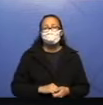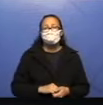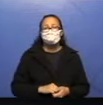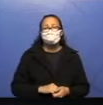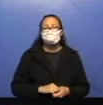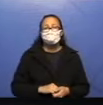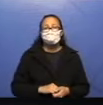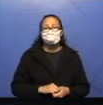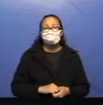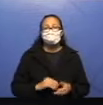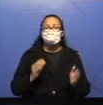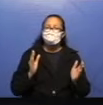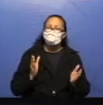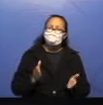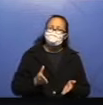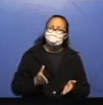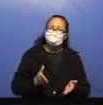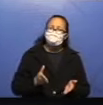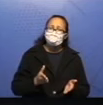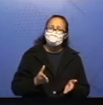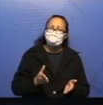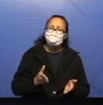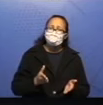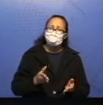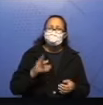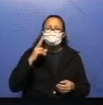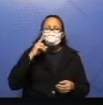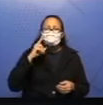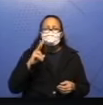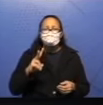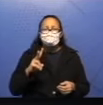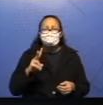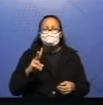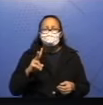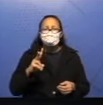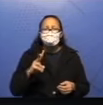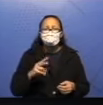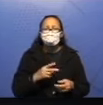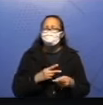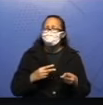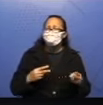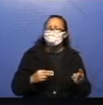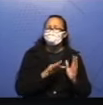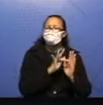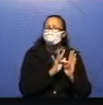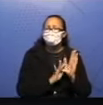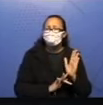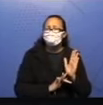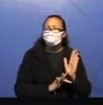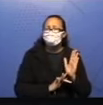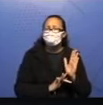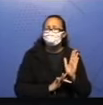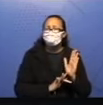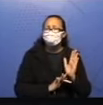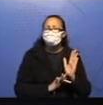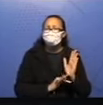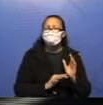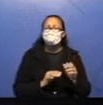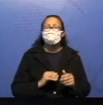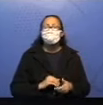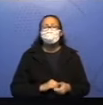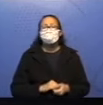Agora, analisando os fatos do texto. Você consegue identificar os fatos do nosso texto?